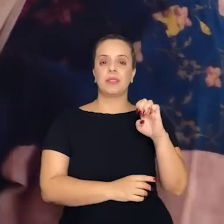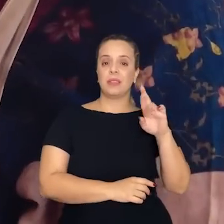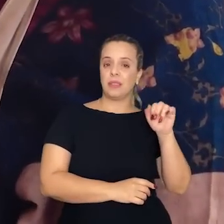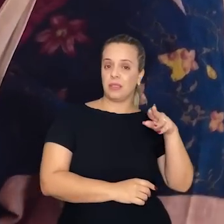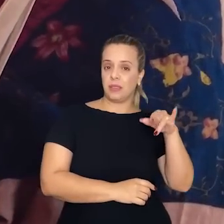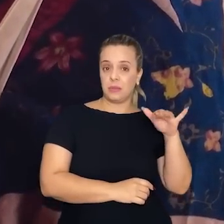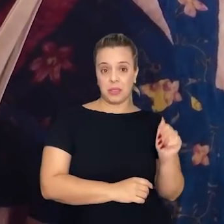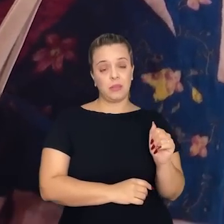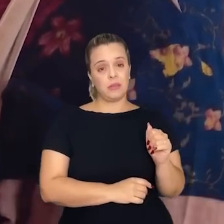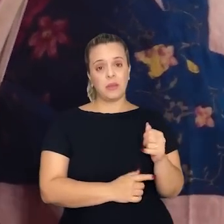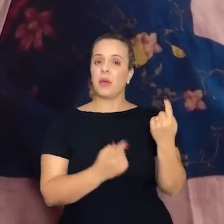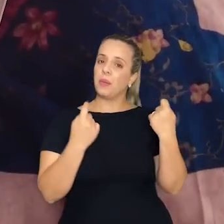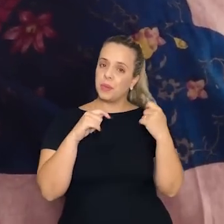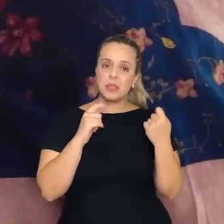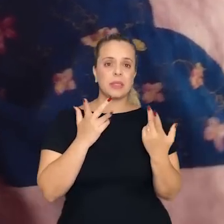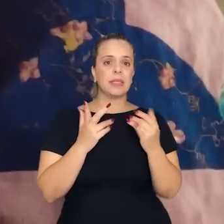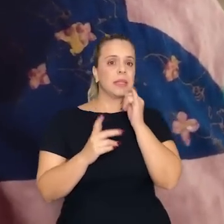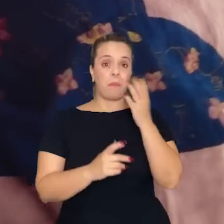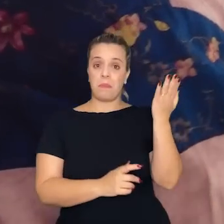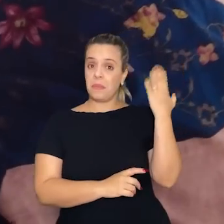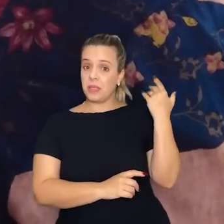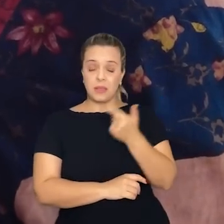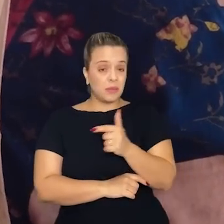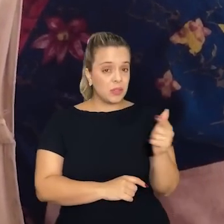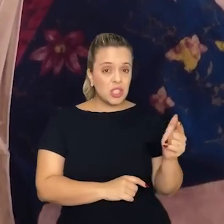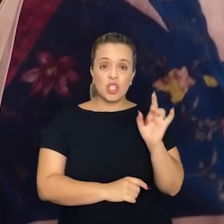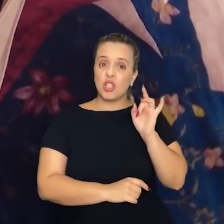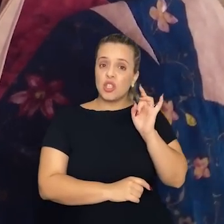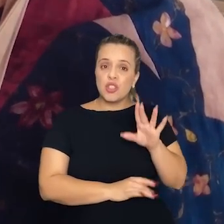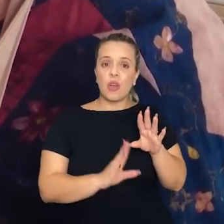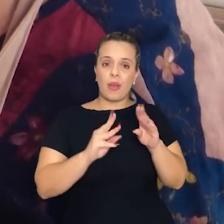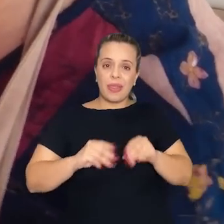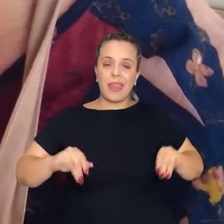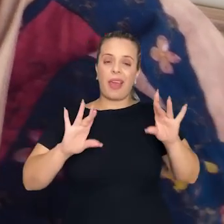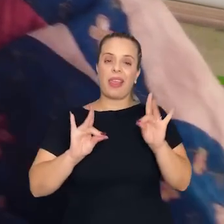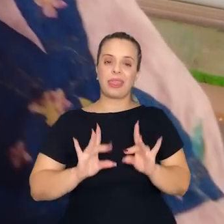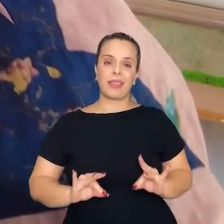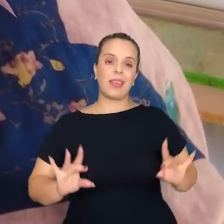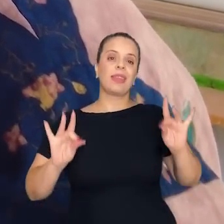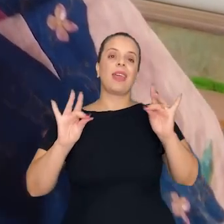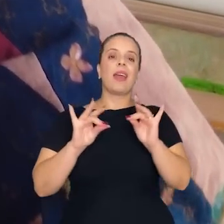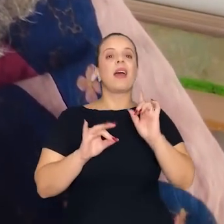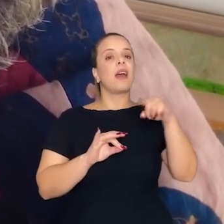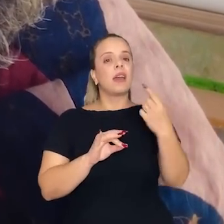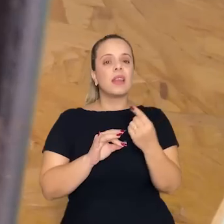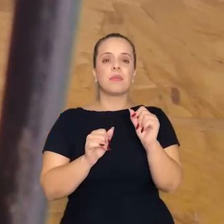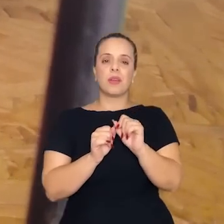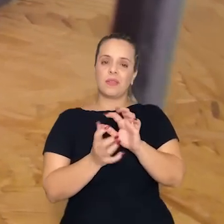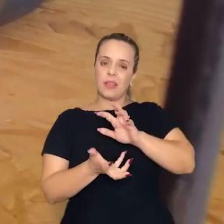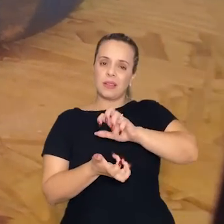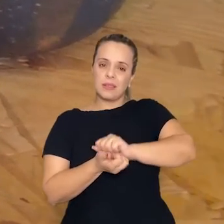Coloca uma coisa no mundo. Não existia antes, era só argila e aí virou um bulezinho.